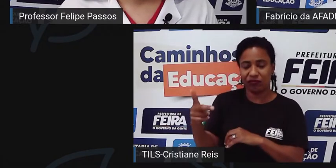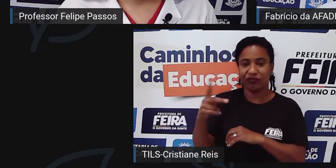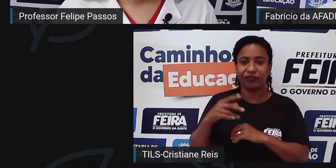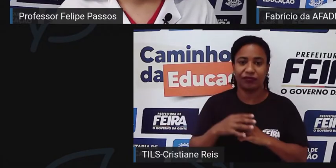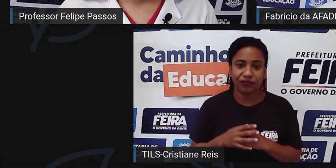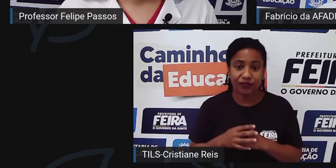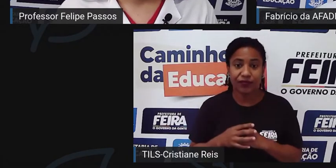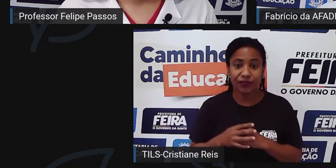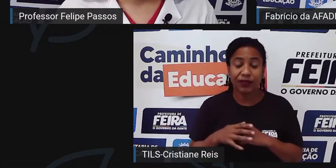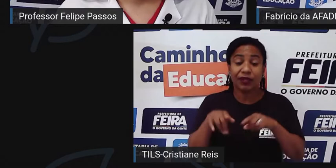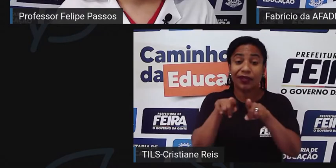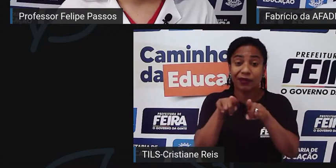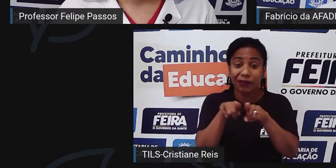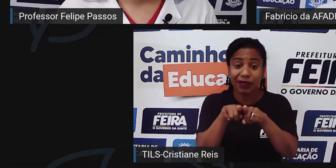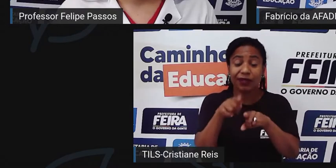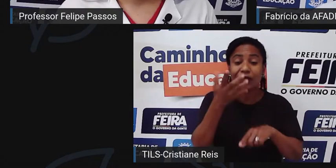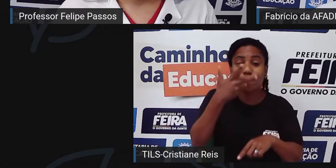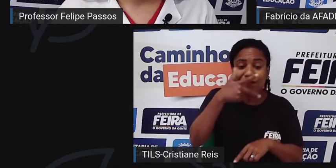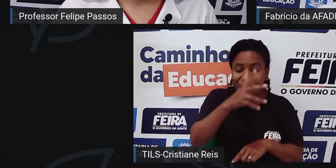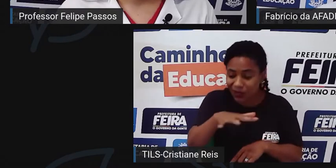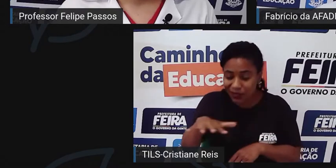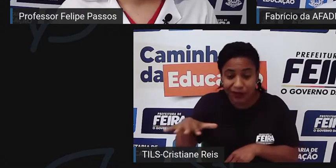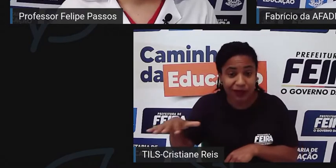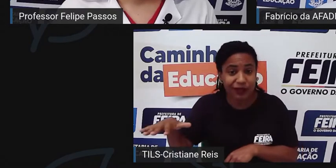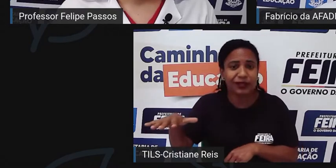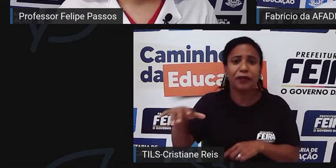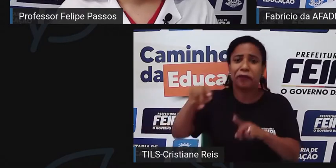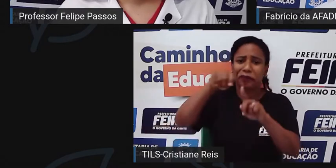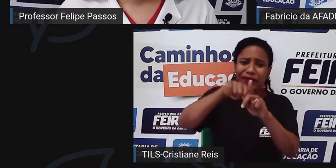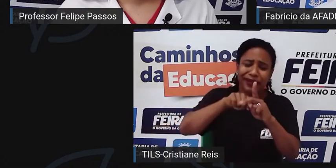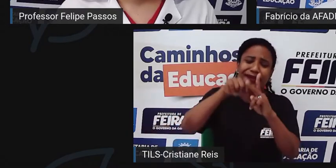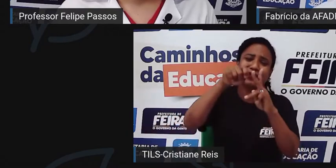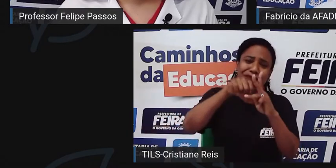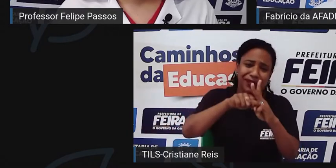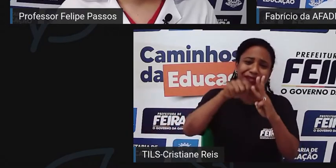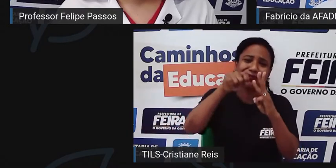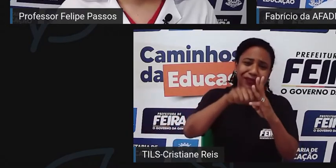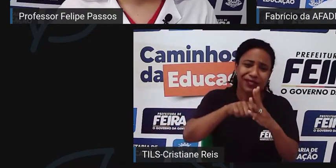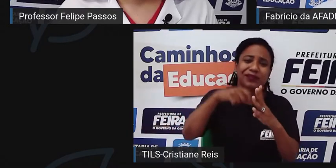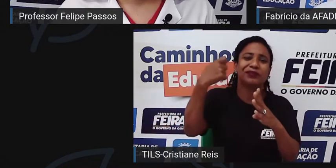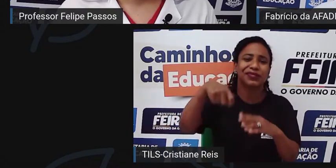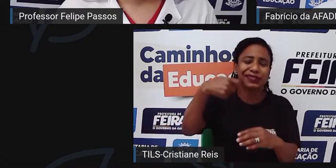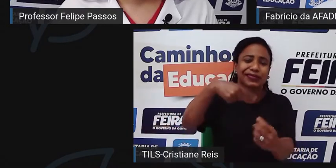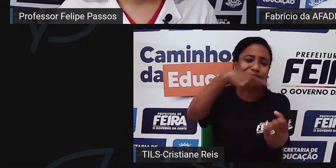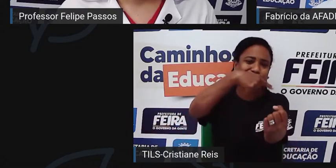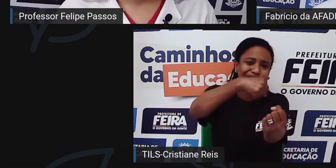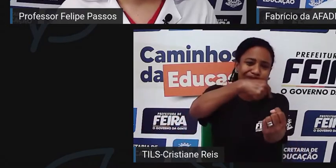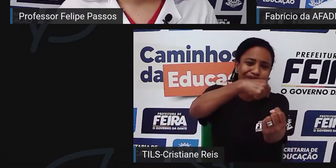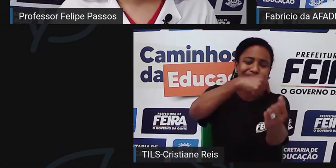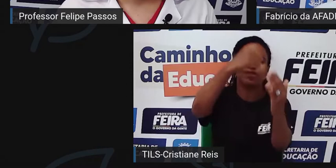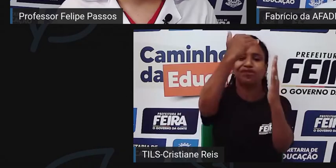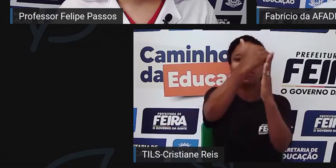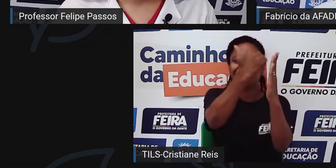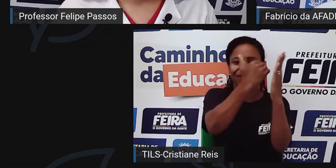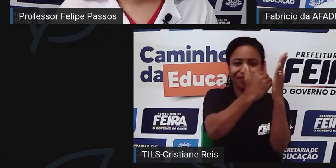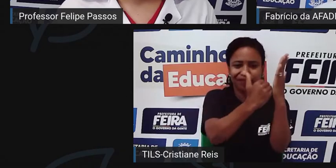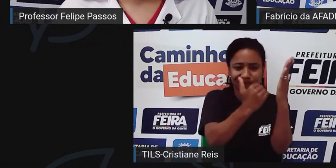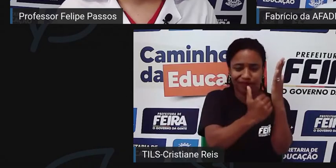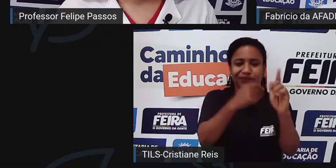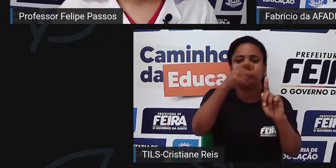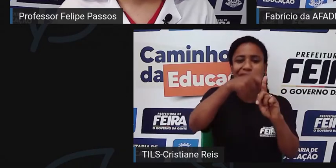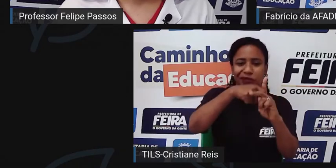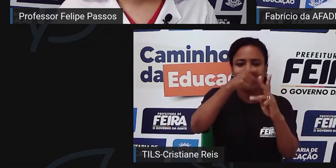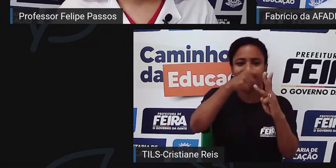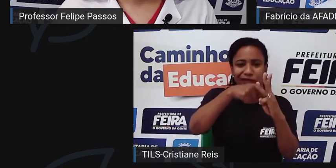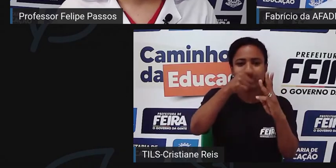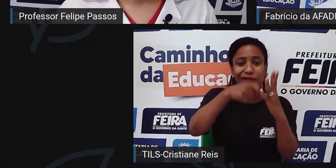transfusão mensalmente, que é aquela transfusão que a gente fala, programada. Todo mês, todo início